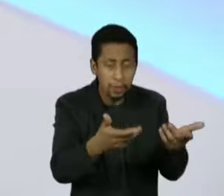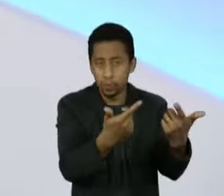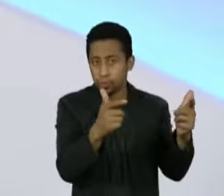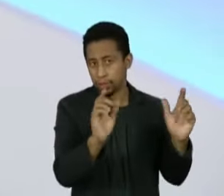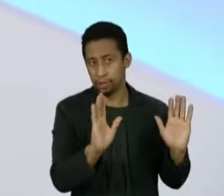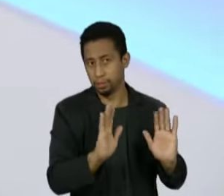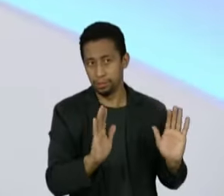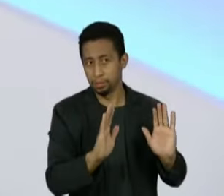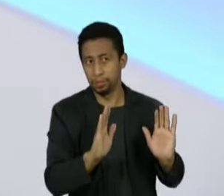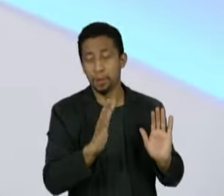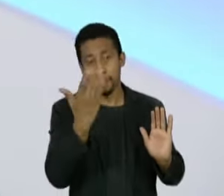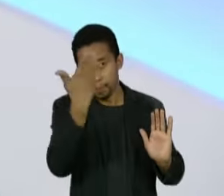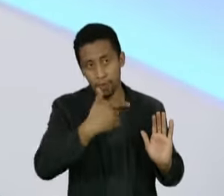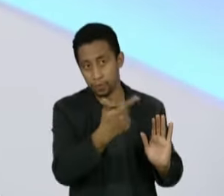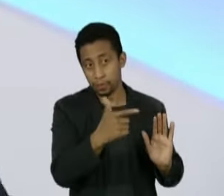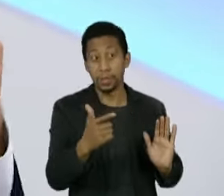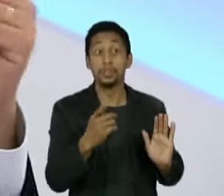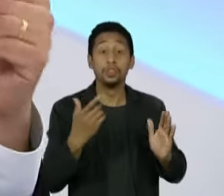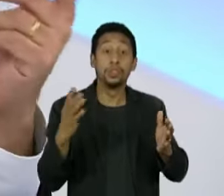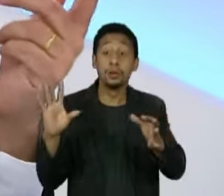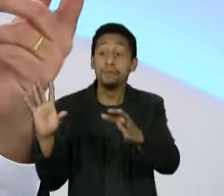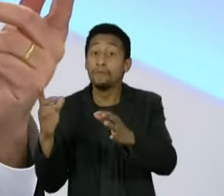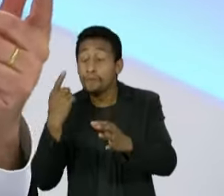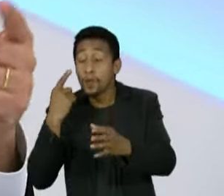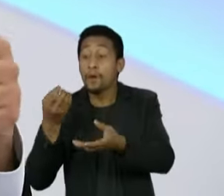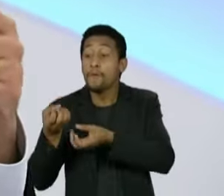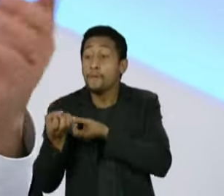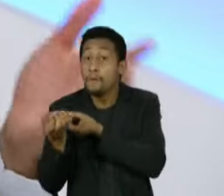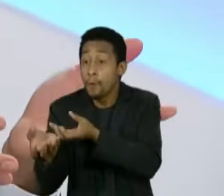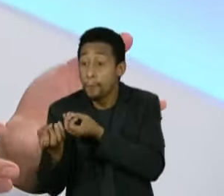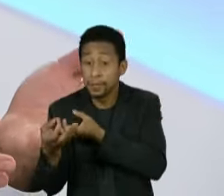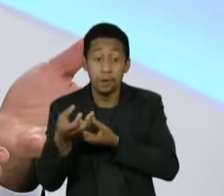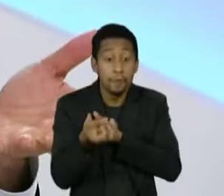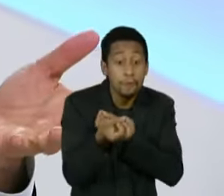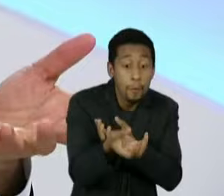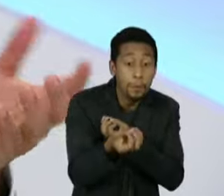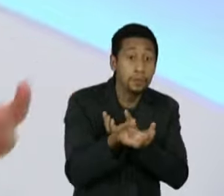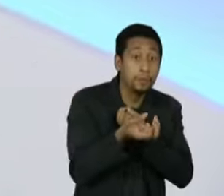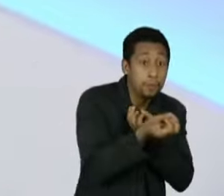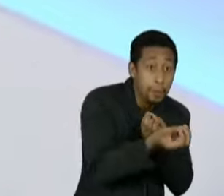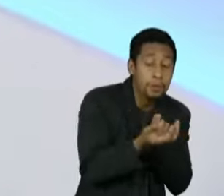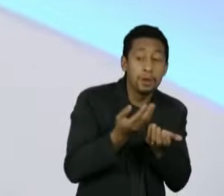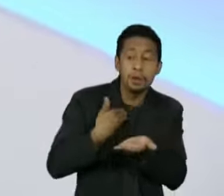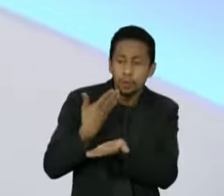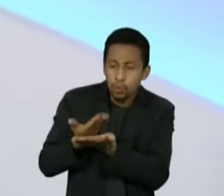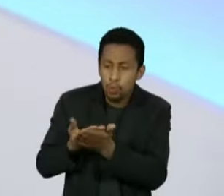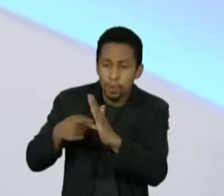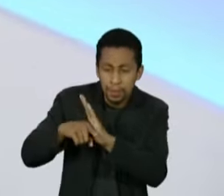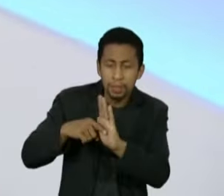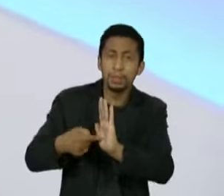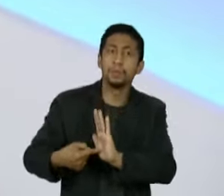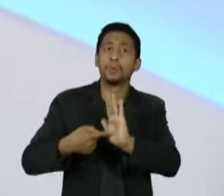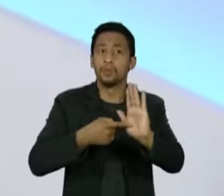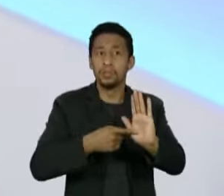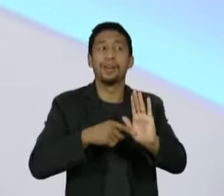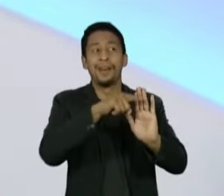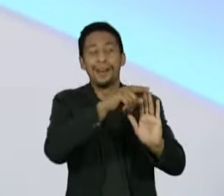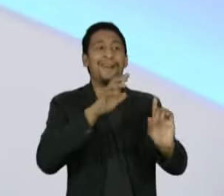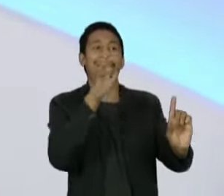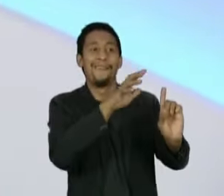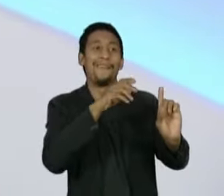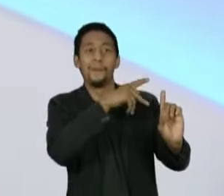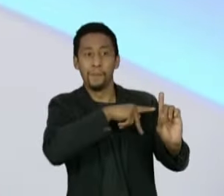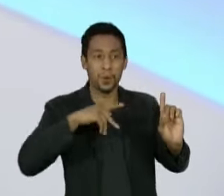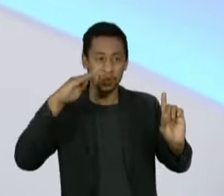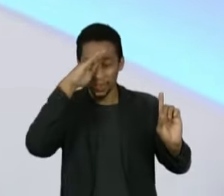tem o uso articulado das informações que seriam provenientes de estudos da Prevent Senior para dar base para as teorias malucas do Bolsonaro.